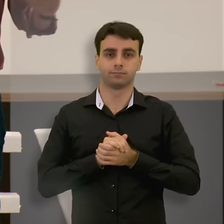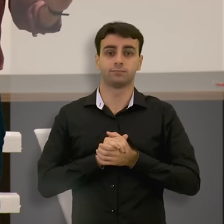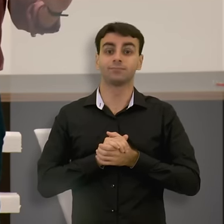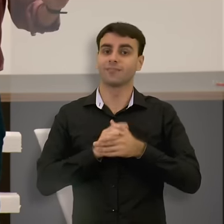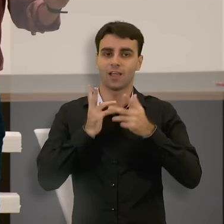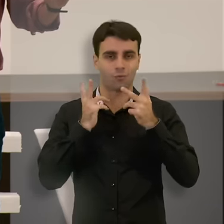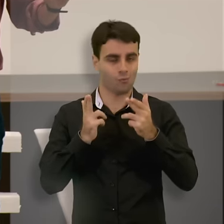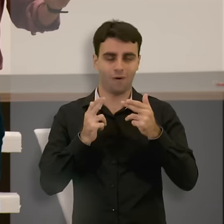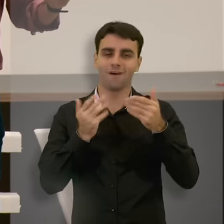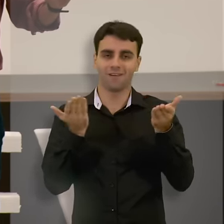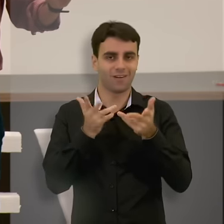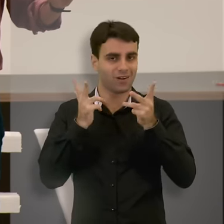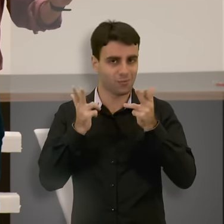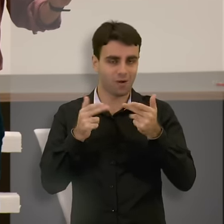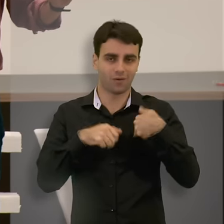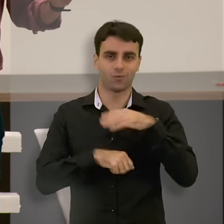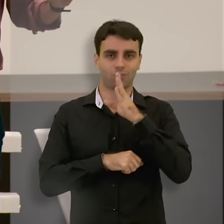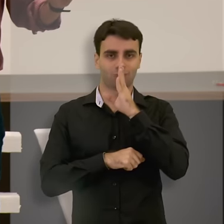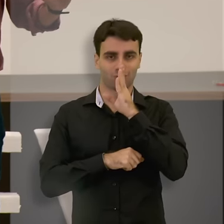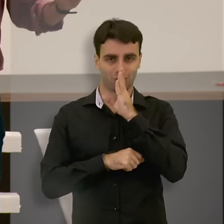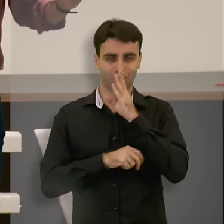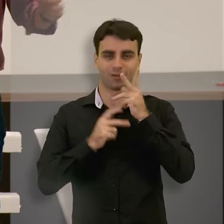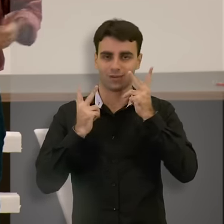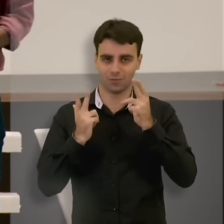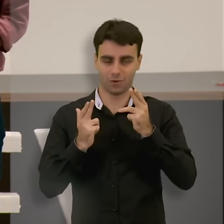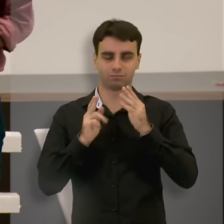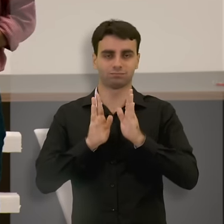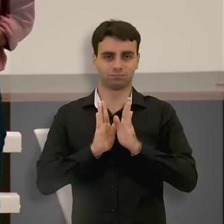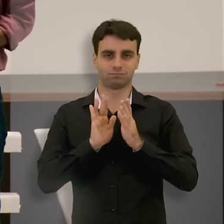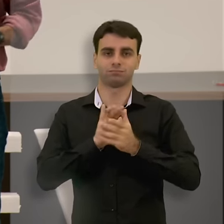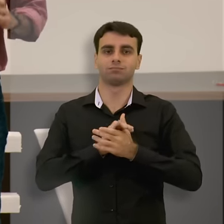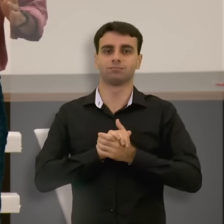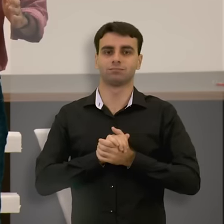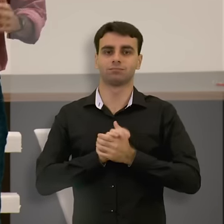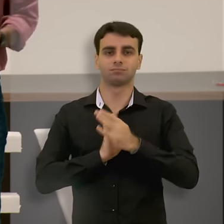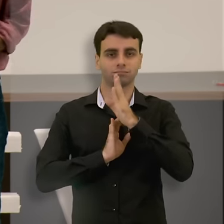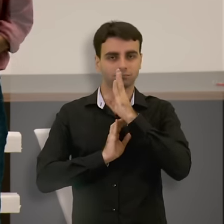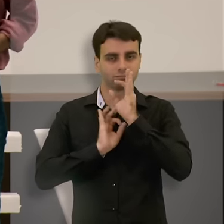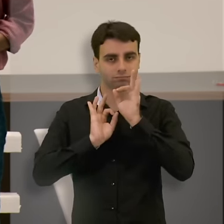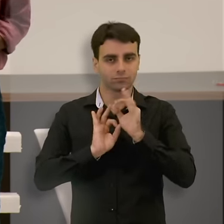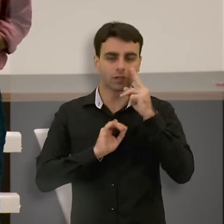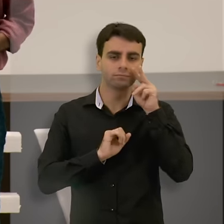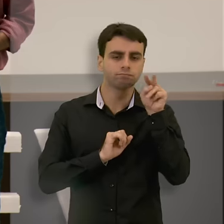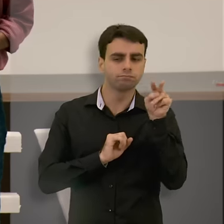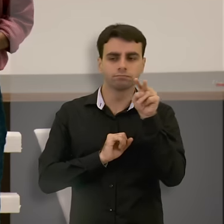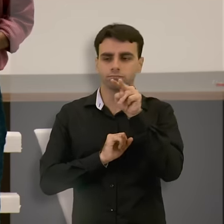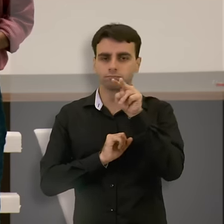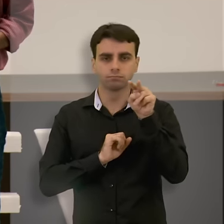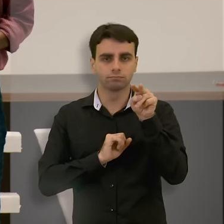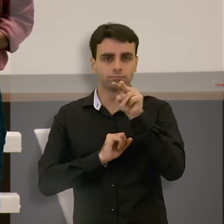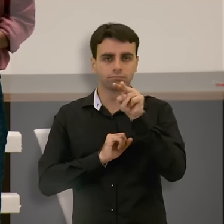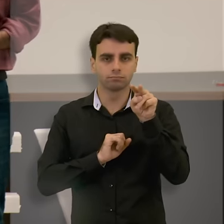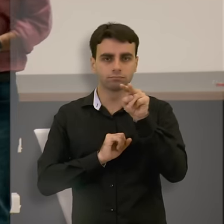Eu fiz exatamente o que eu estou fazendo agora aqui com vocês. Eu parei. Parei, comecei a olhar para eles.